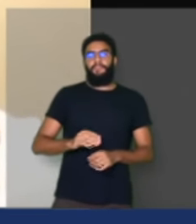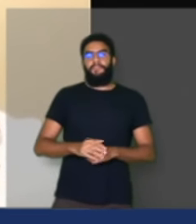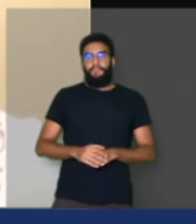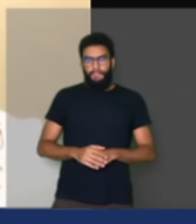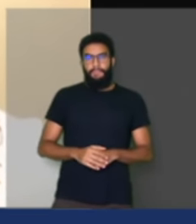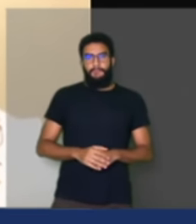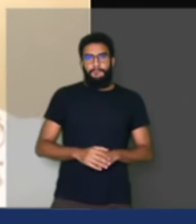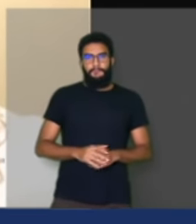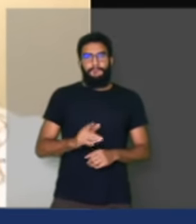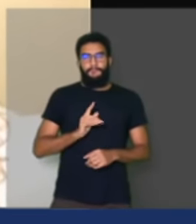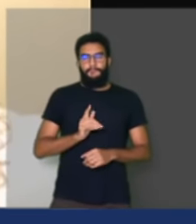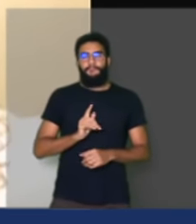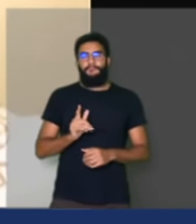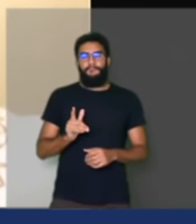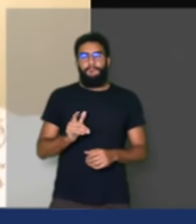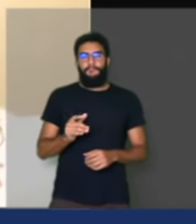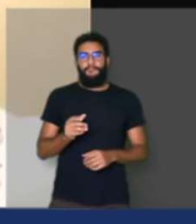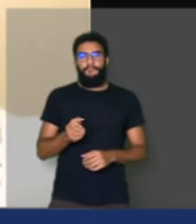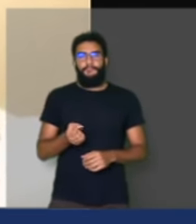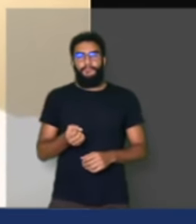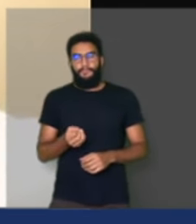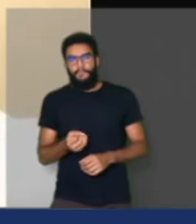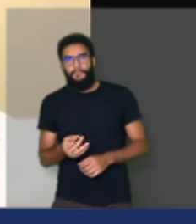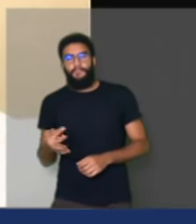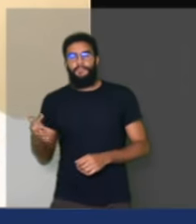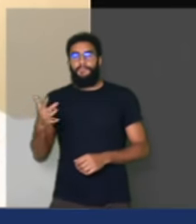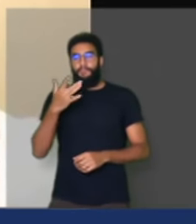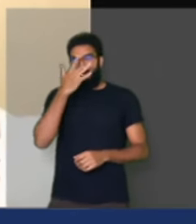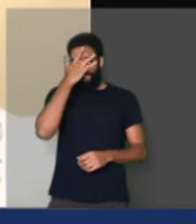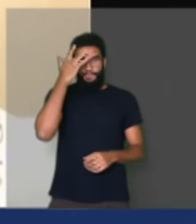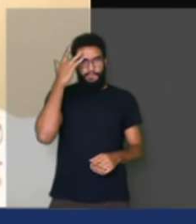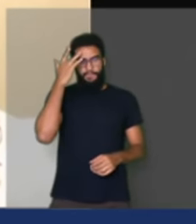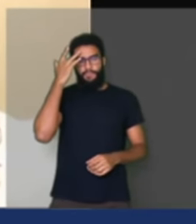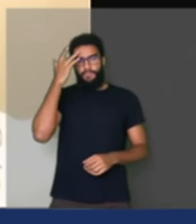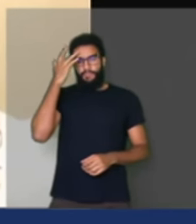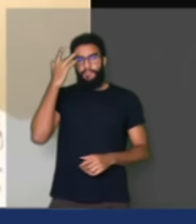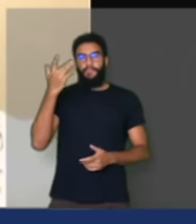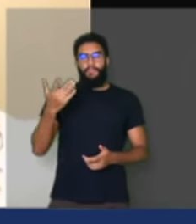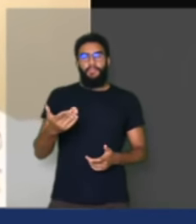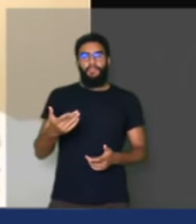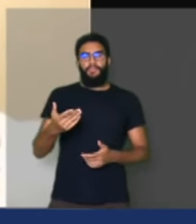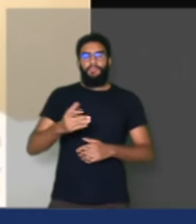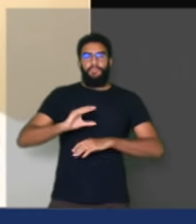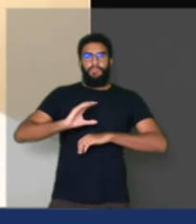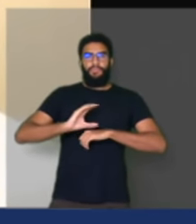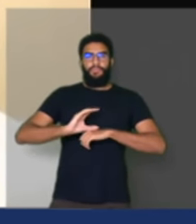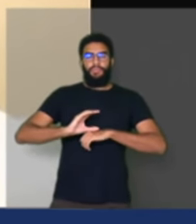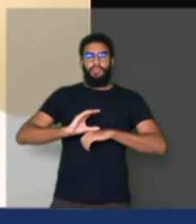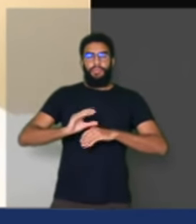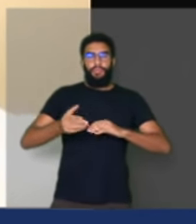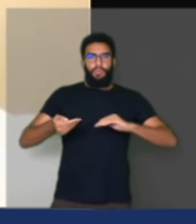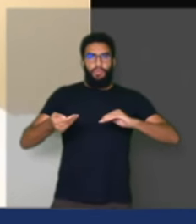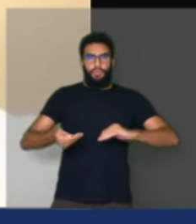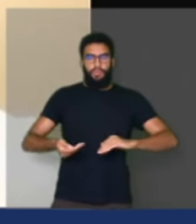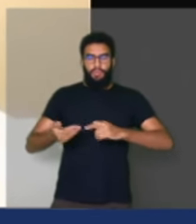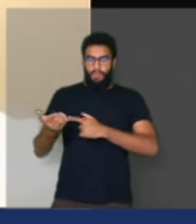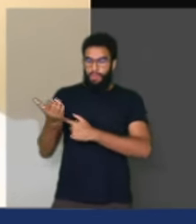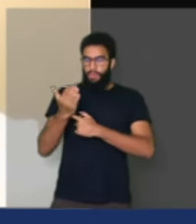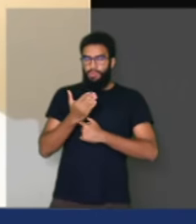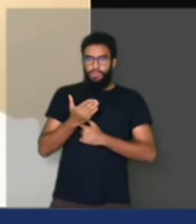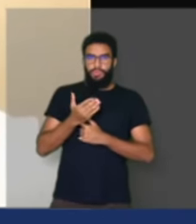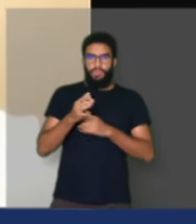milhares nos corredores desse Congresso Nacional, contribuiu para imprimir na Constituição, no texto